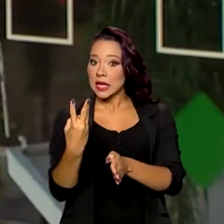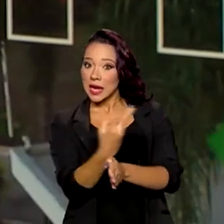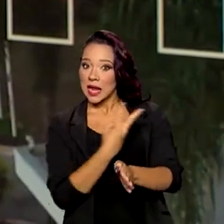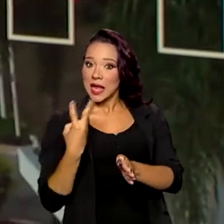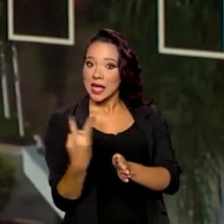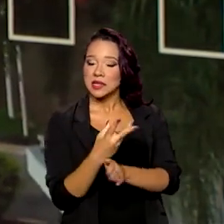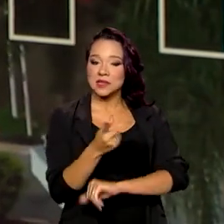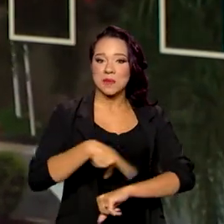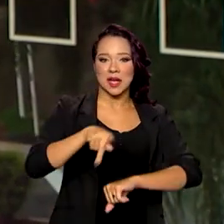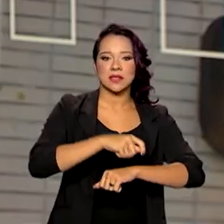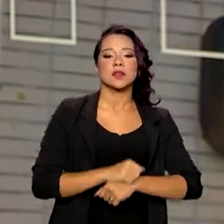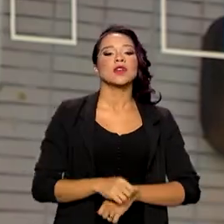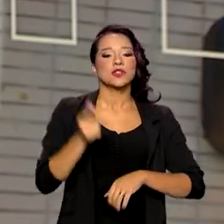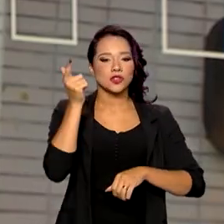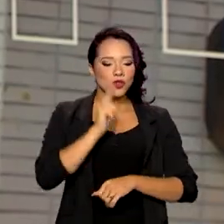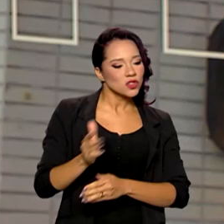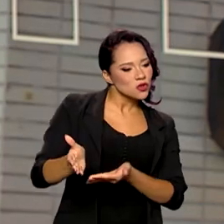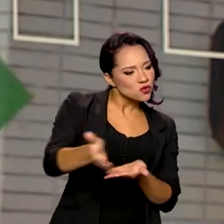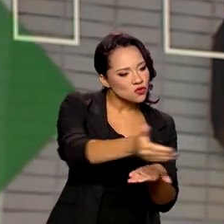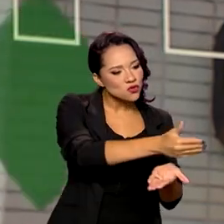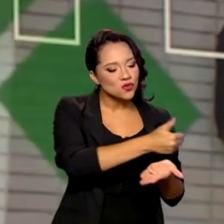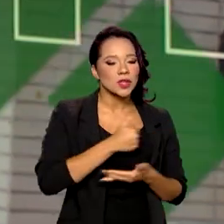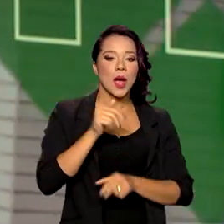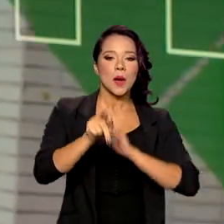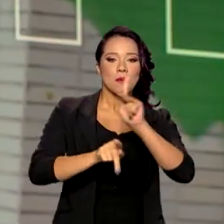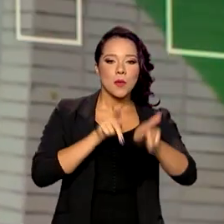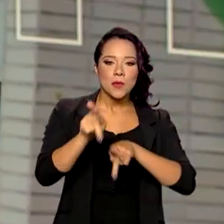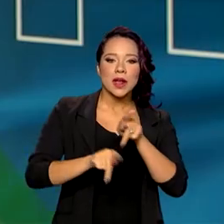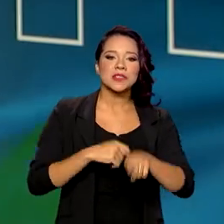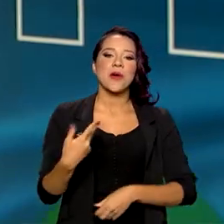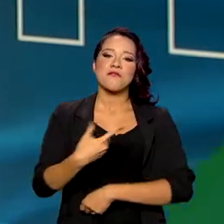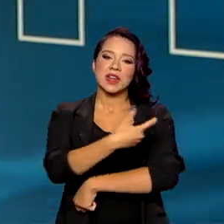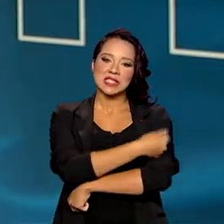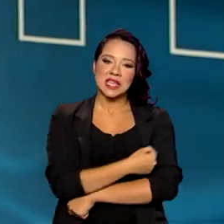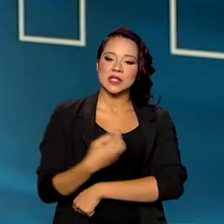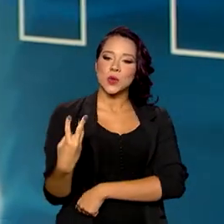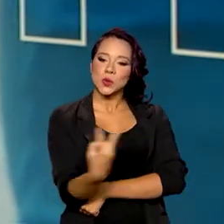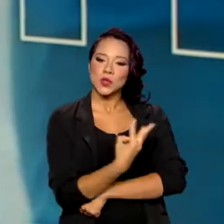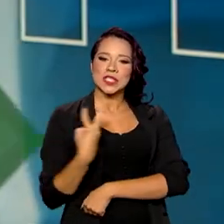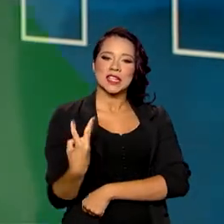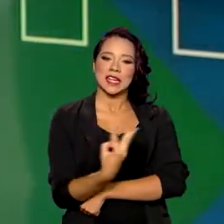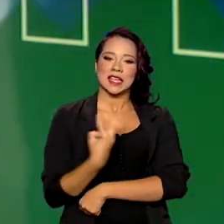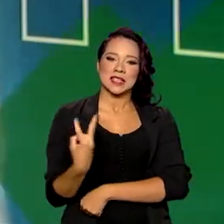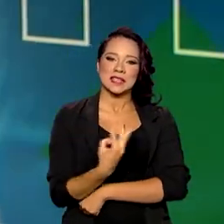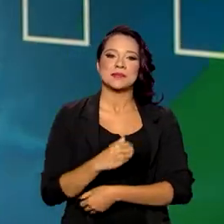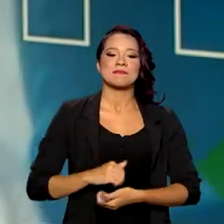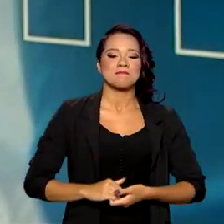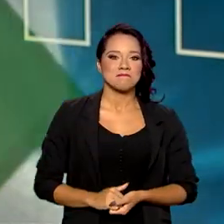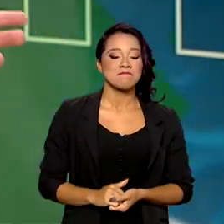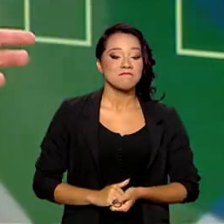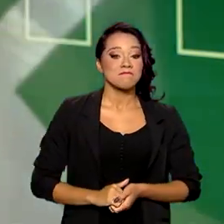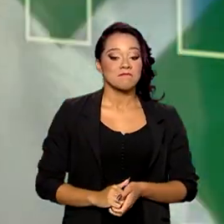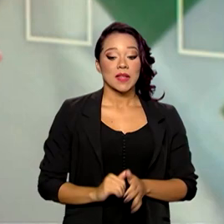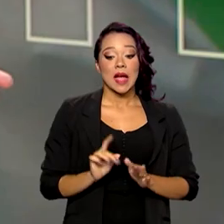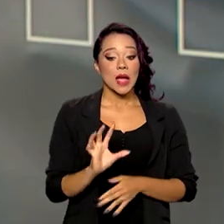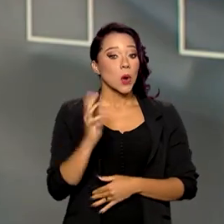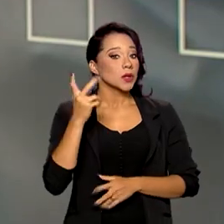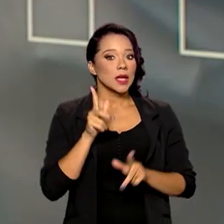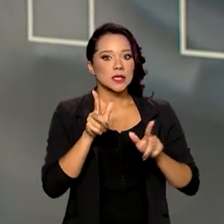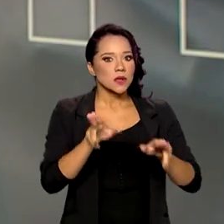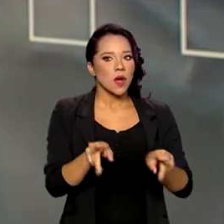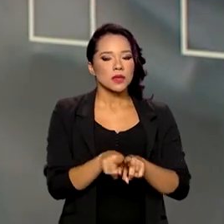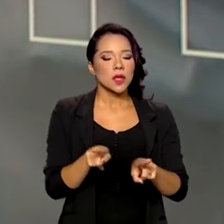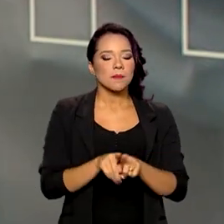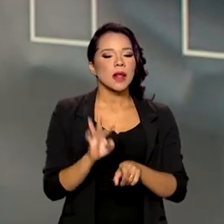mobilização para a vacinação da população daquela região de triples fronteiras. Acontece o mesmo